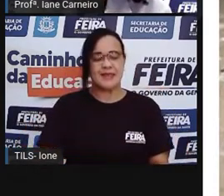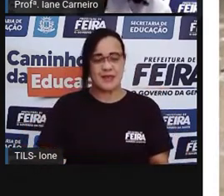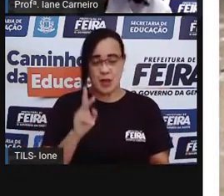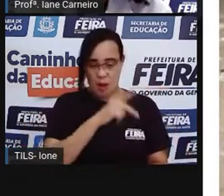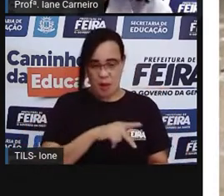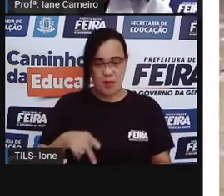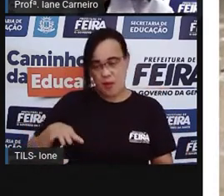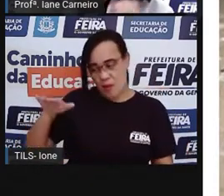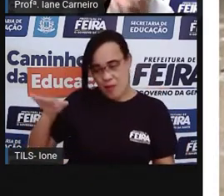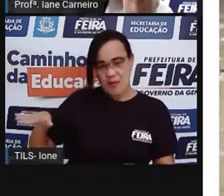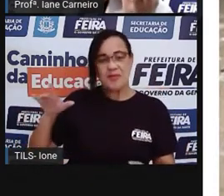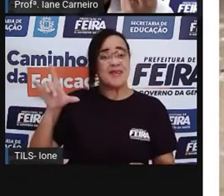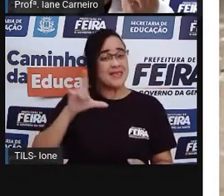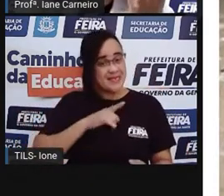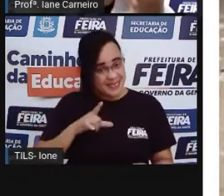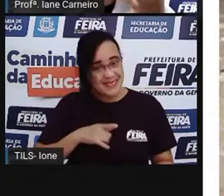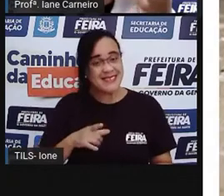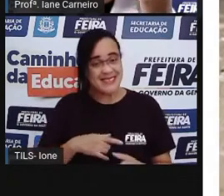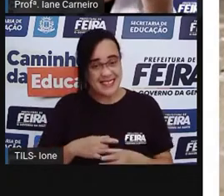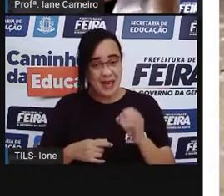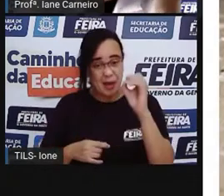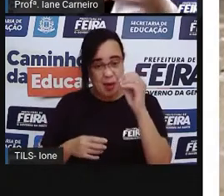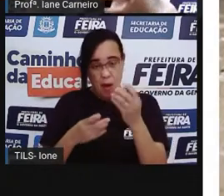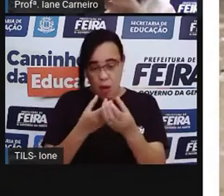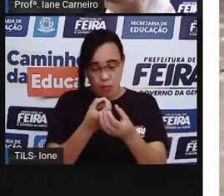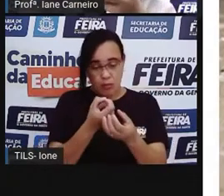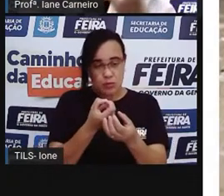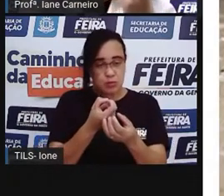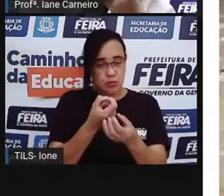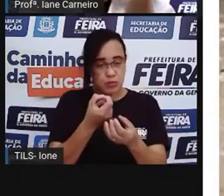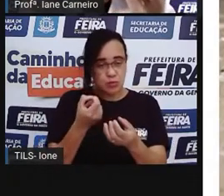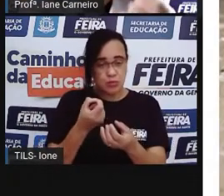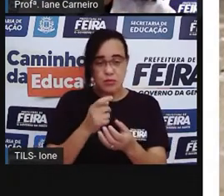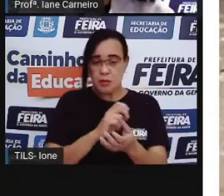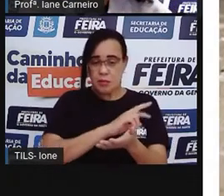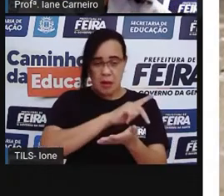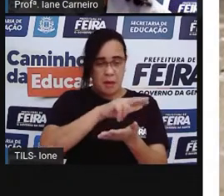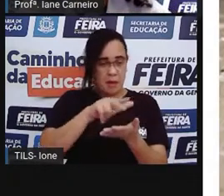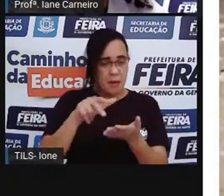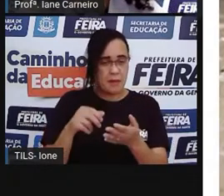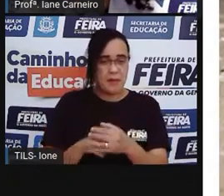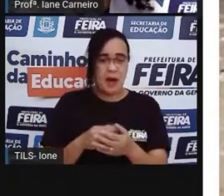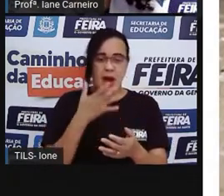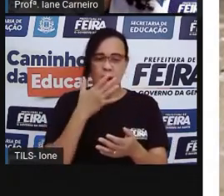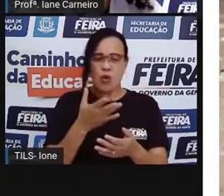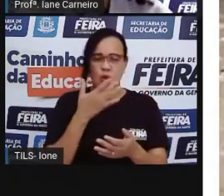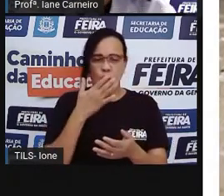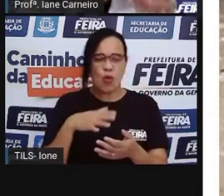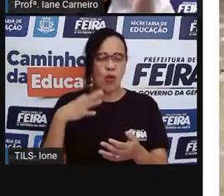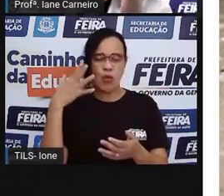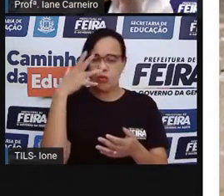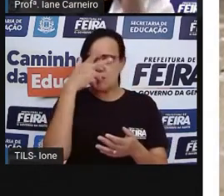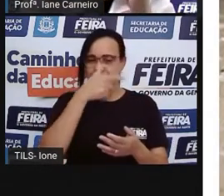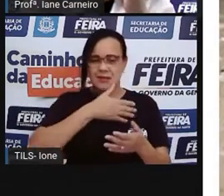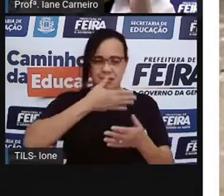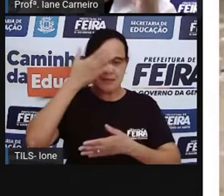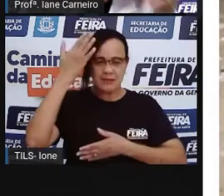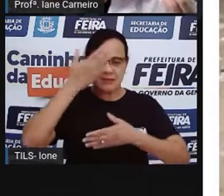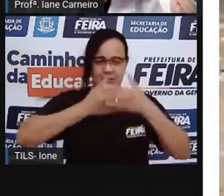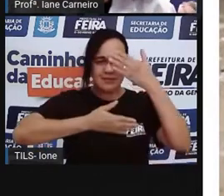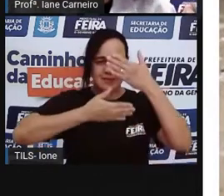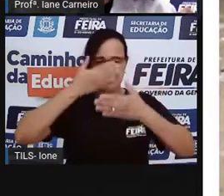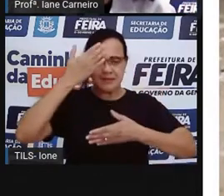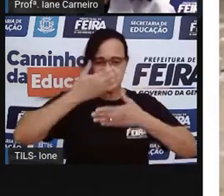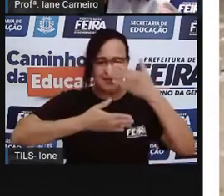gude bonita. Tinha umas gudes, assim, meio, parecendo que tinha uma cor dentro, né? Essas aqui são transparentes e tinha uma... Tem uma